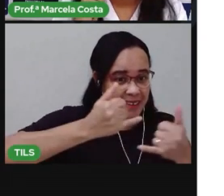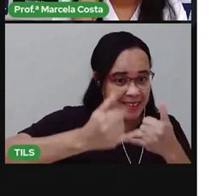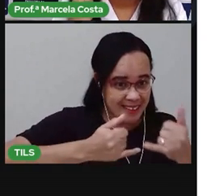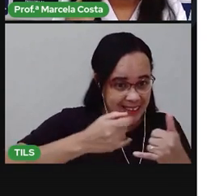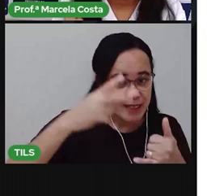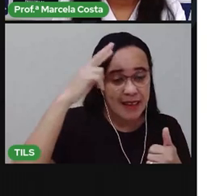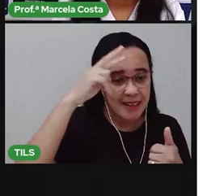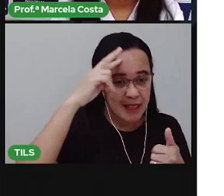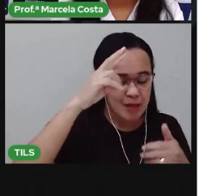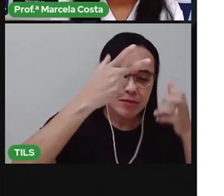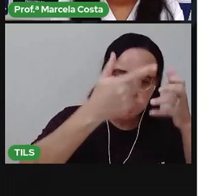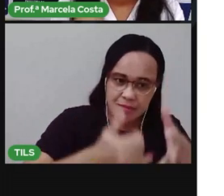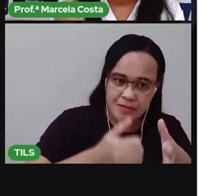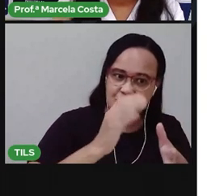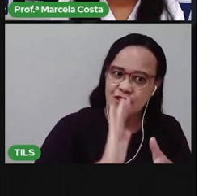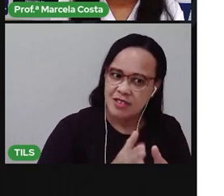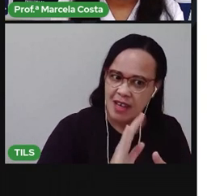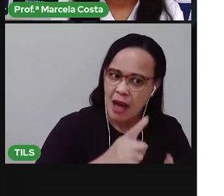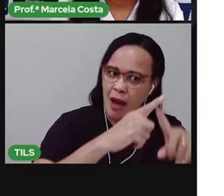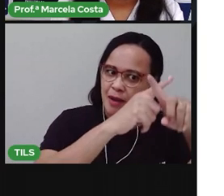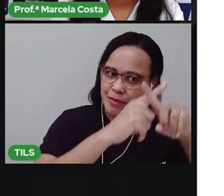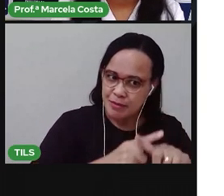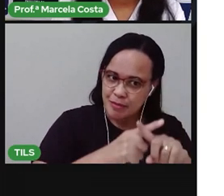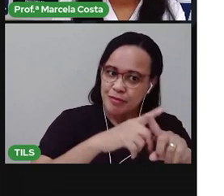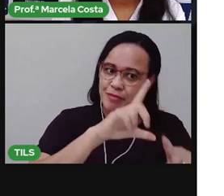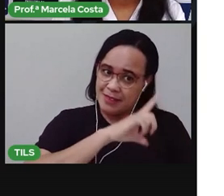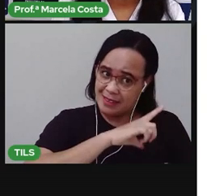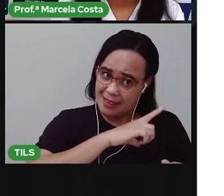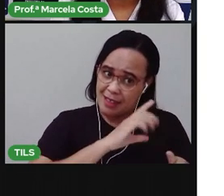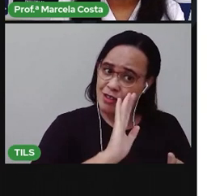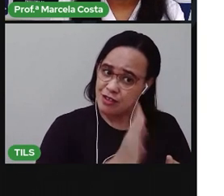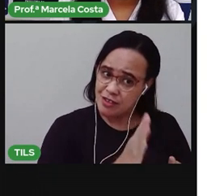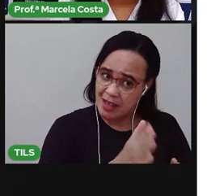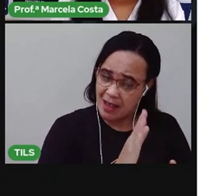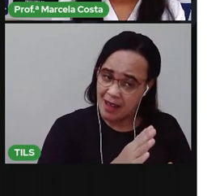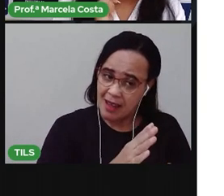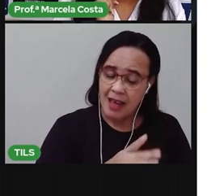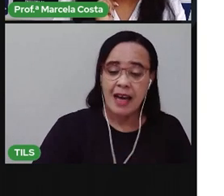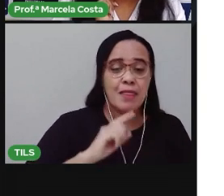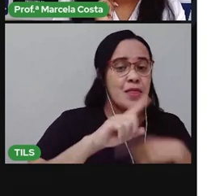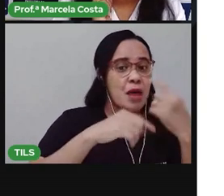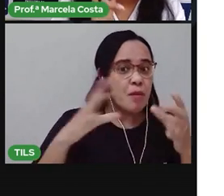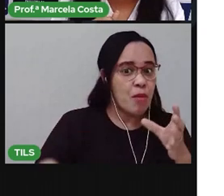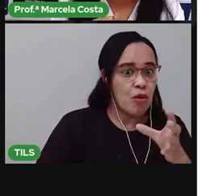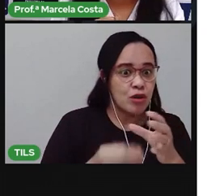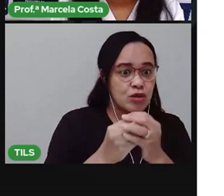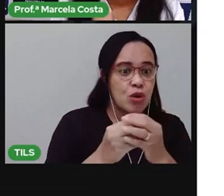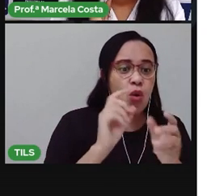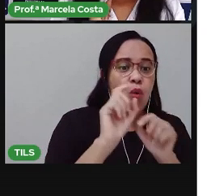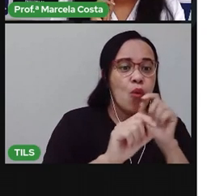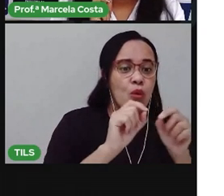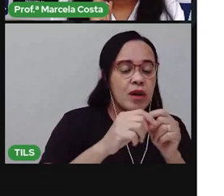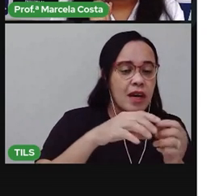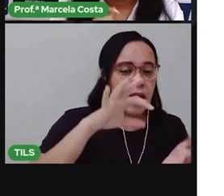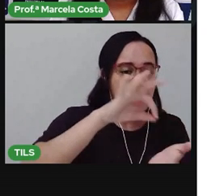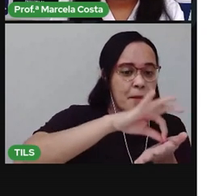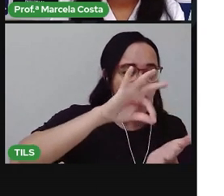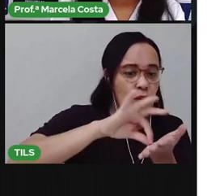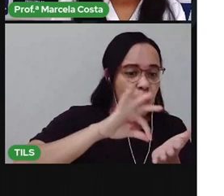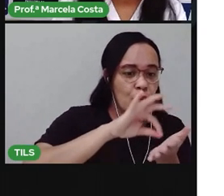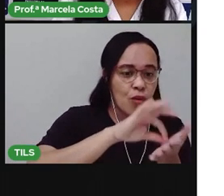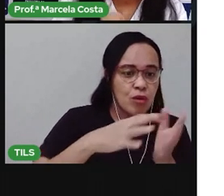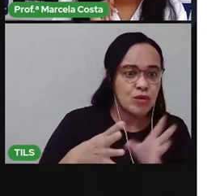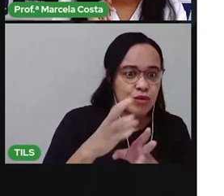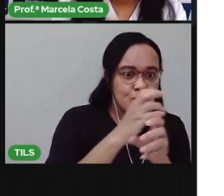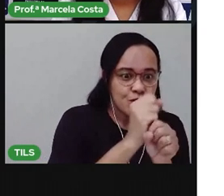teríamos um desafio, e esses desafios iriam acumular pontos? Pois bem, nesse desafio de